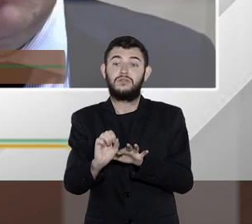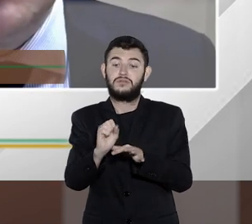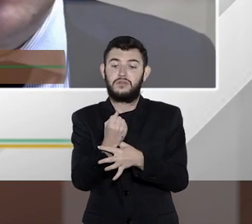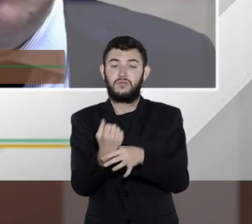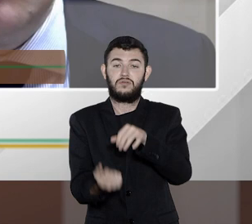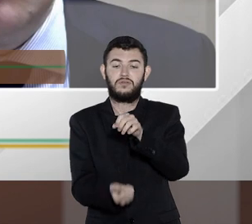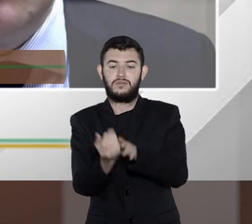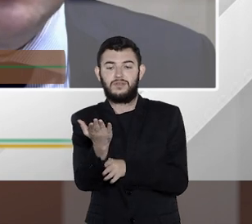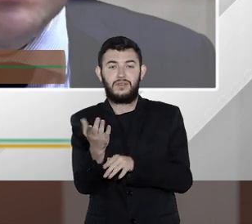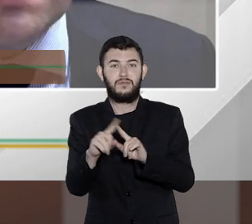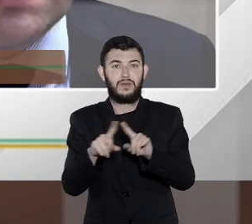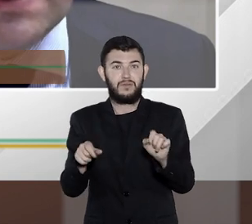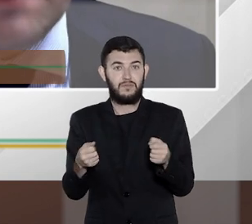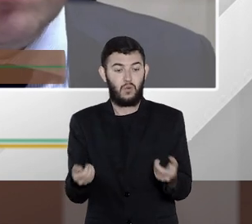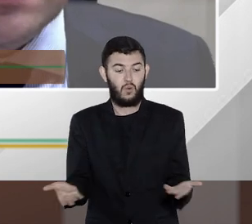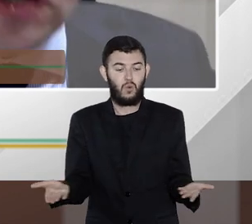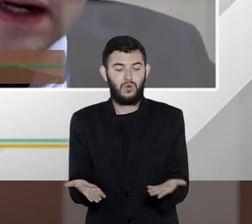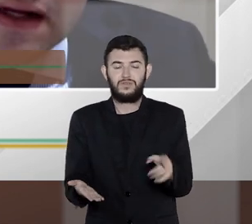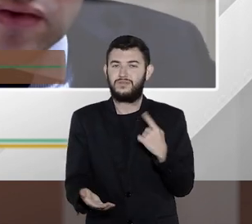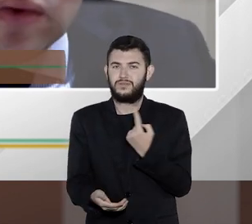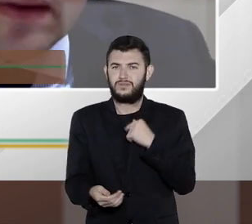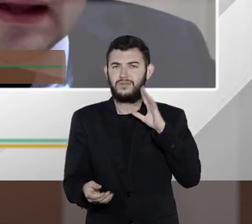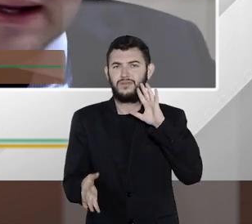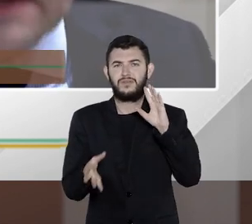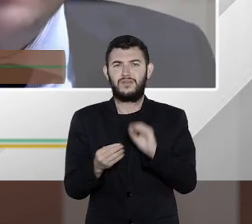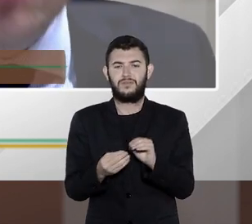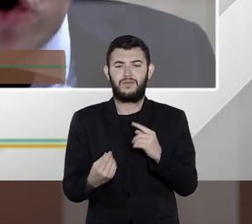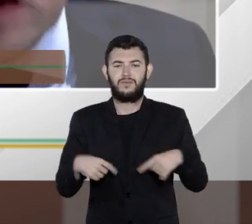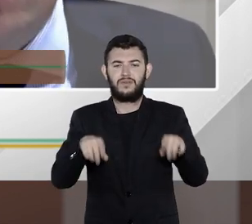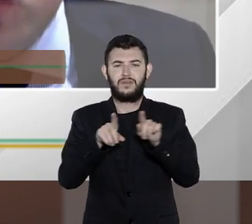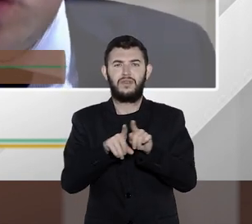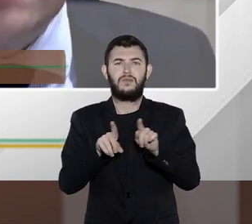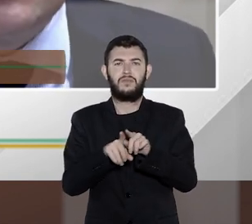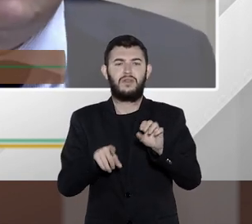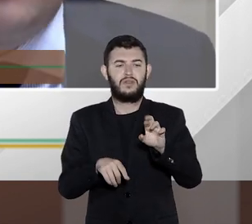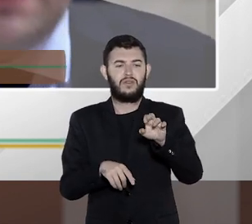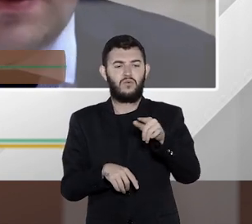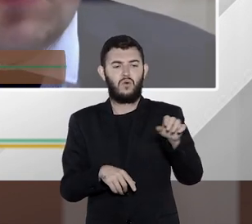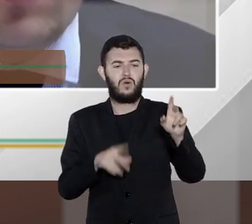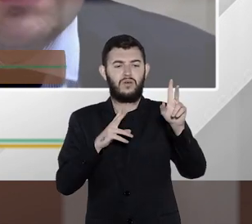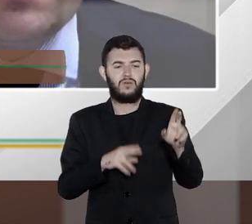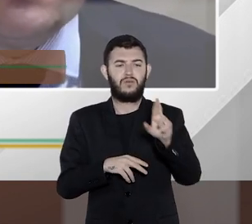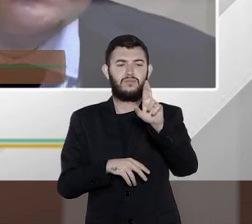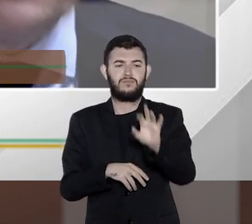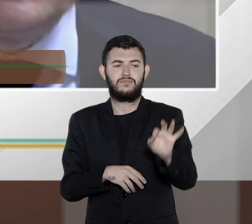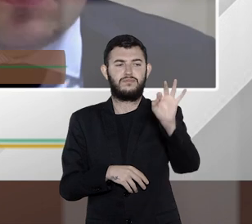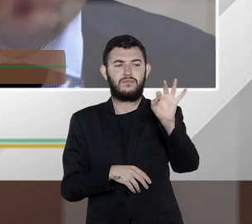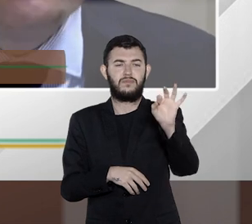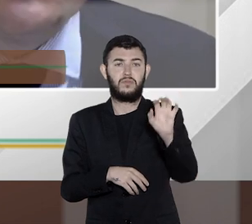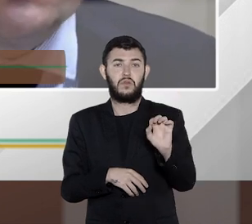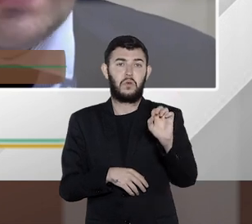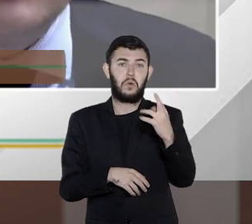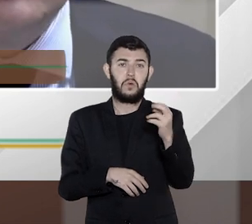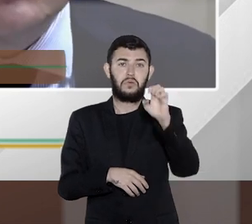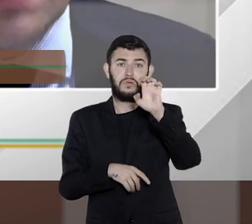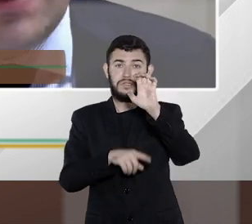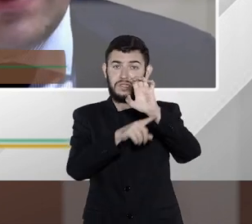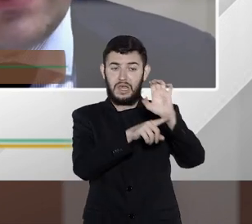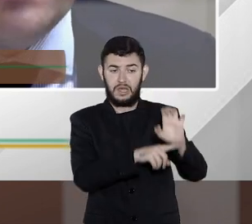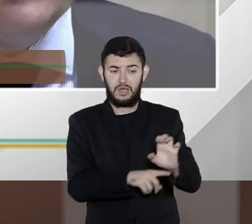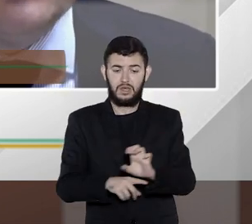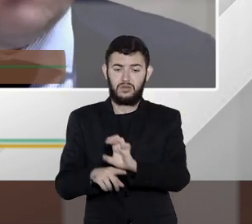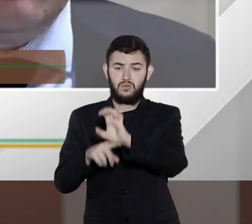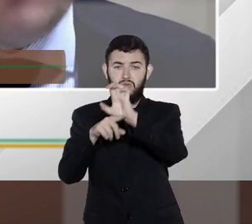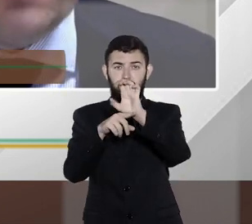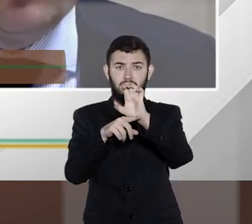hoje por exemplo o a gente presencia tirando grandes órgãos como receita federal e receita de alguns estados